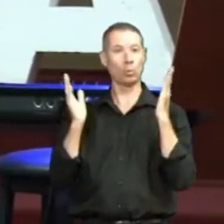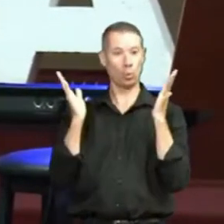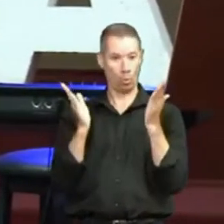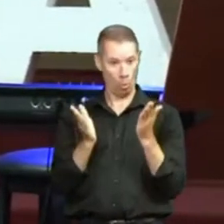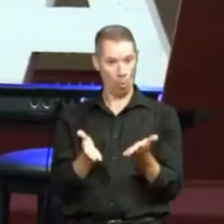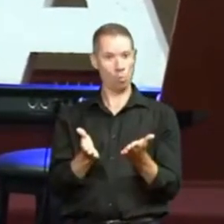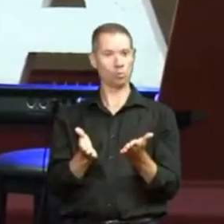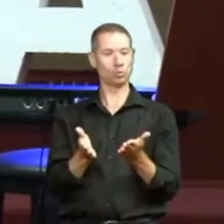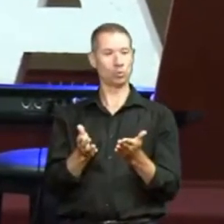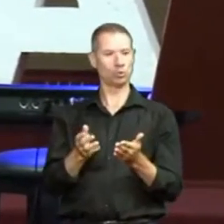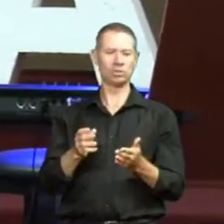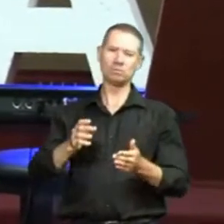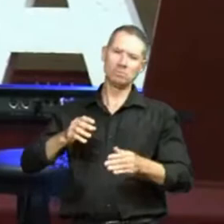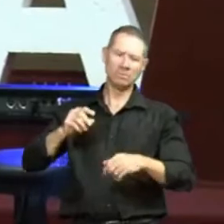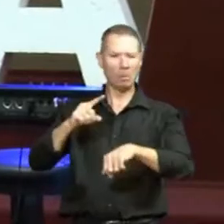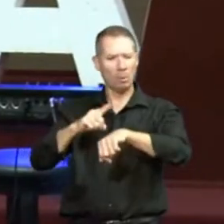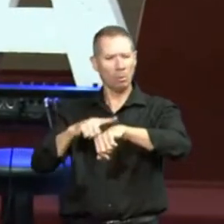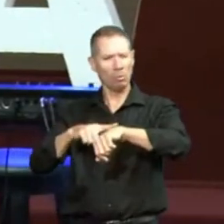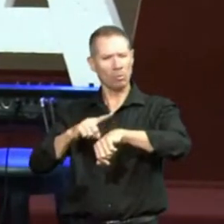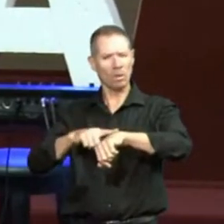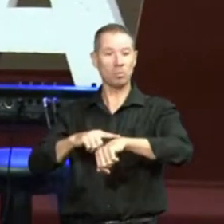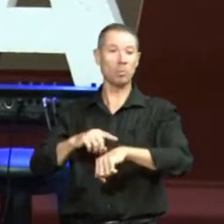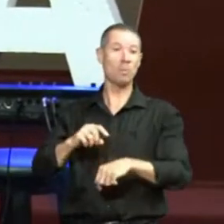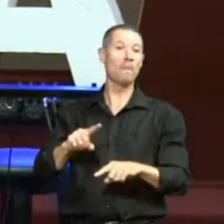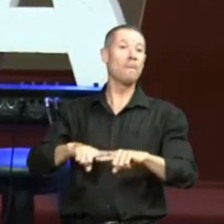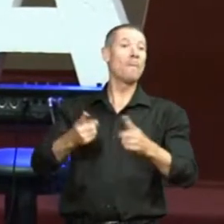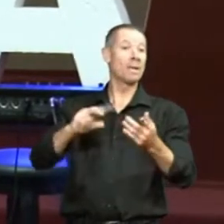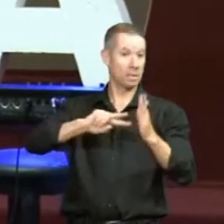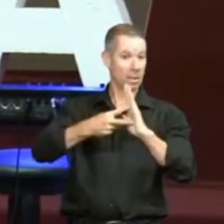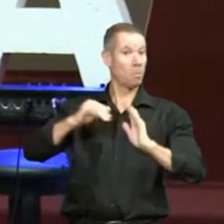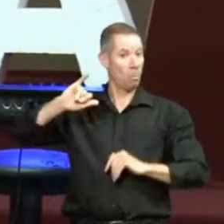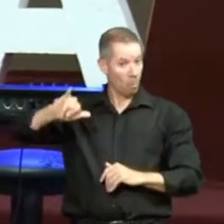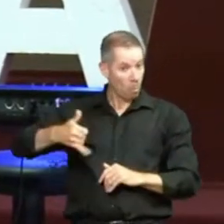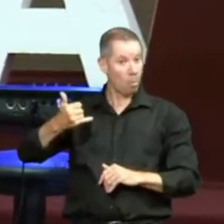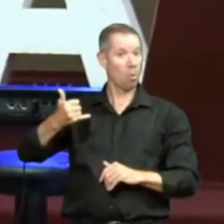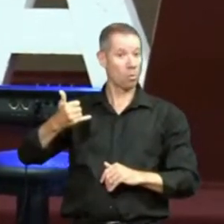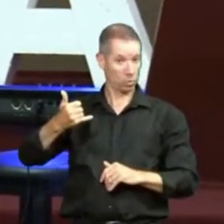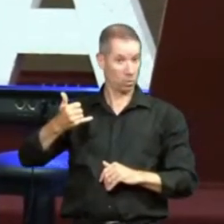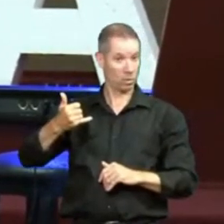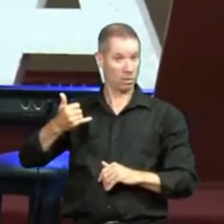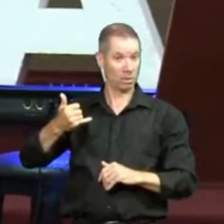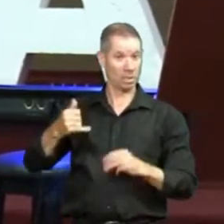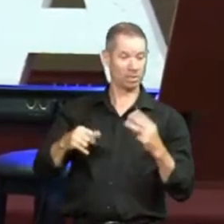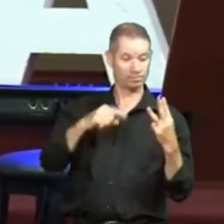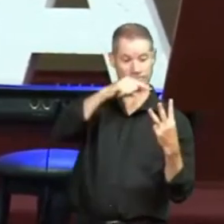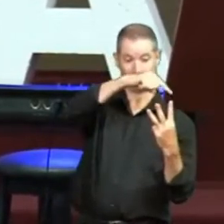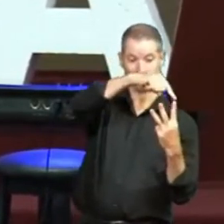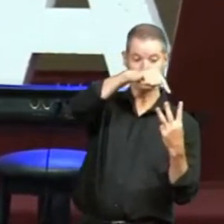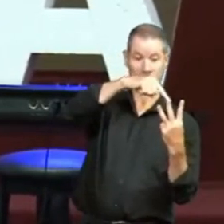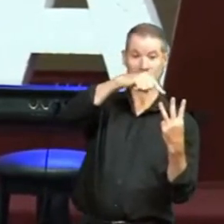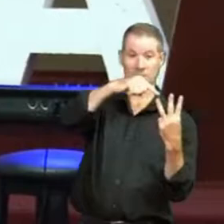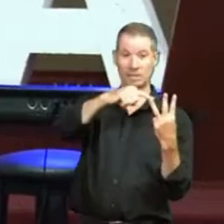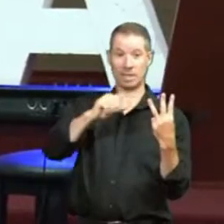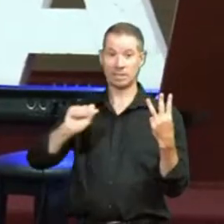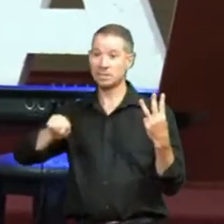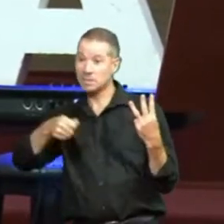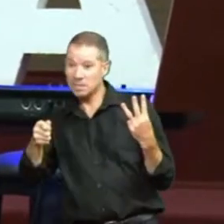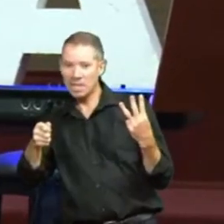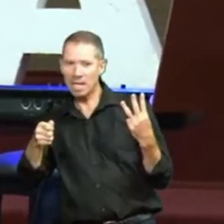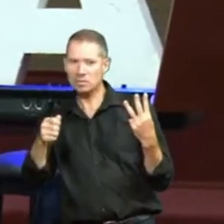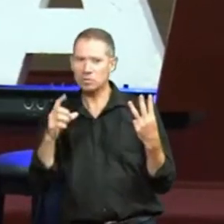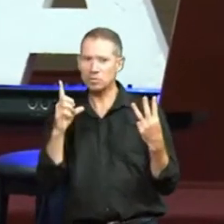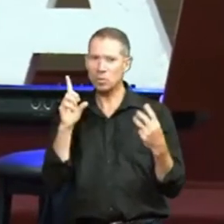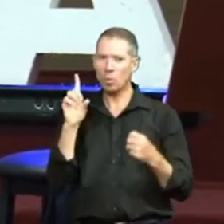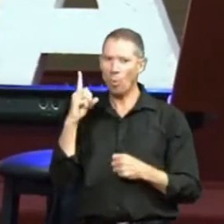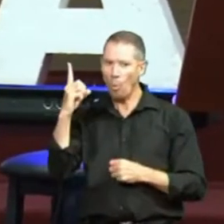tendo um pouquinho mais de tempo, mas vocês vão ter a oportunidade de aprender de três a quatro sinais em um minuto em cada culto